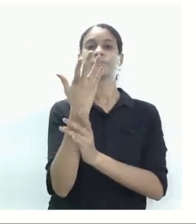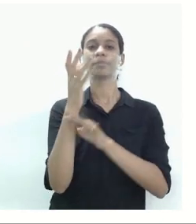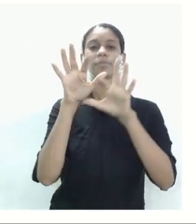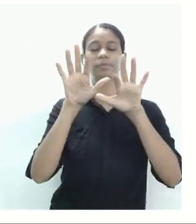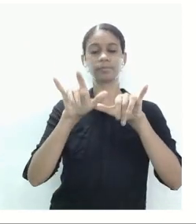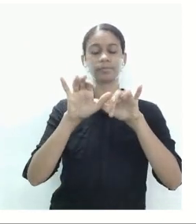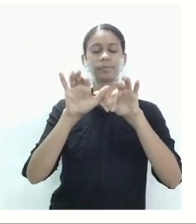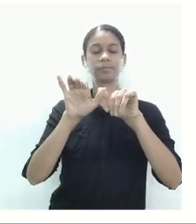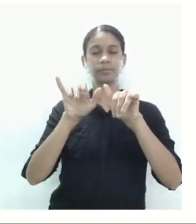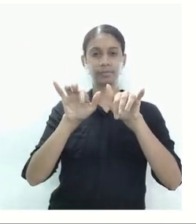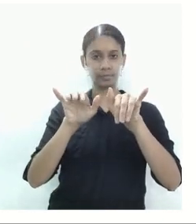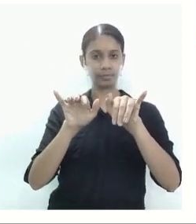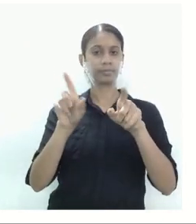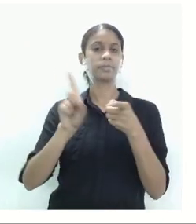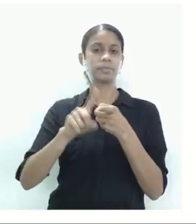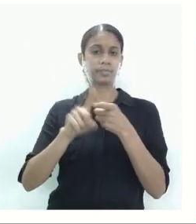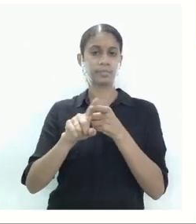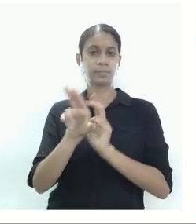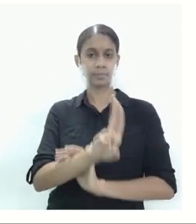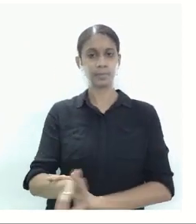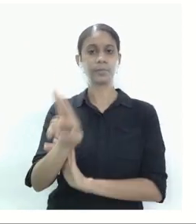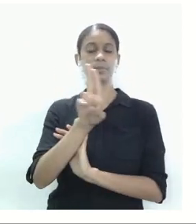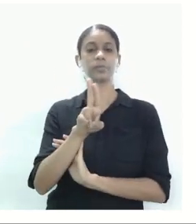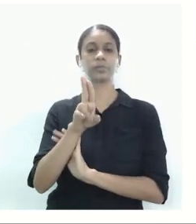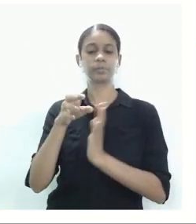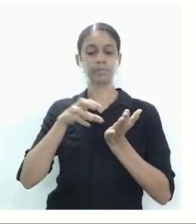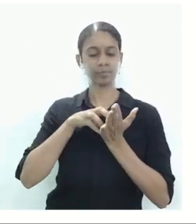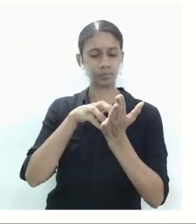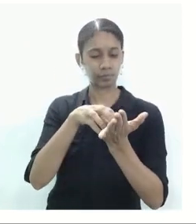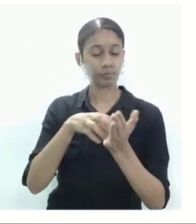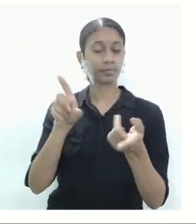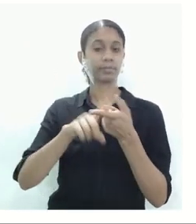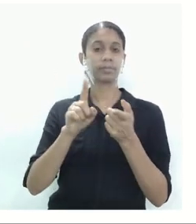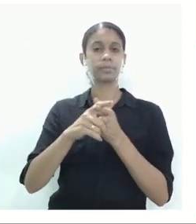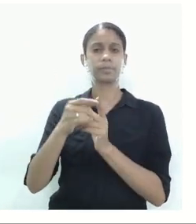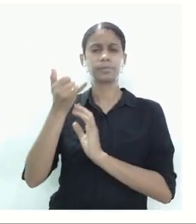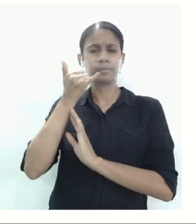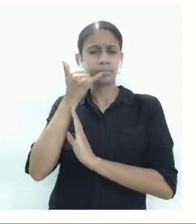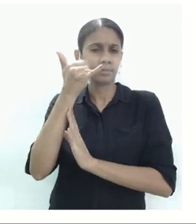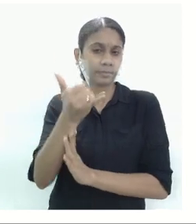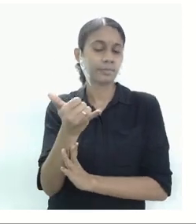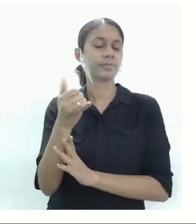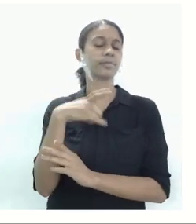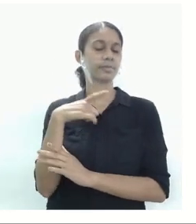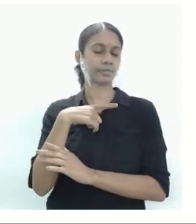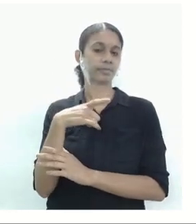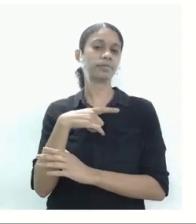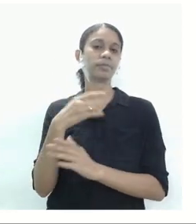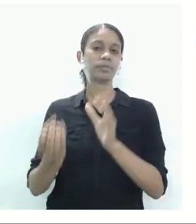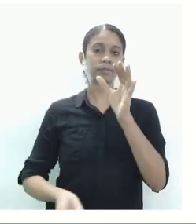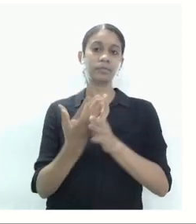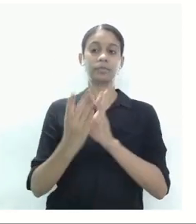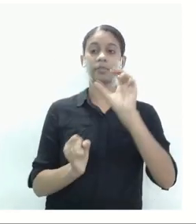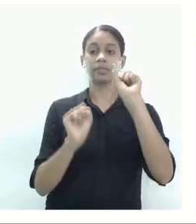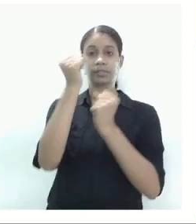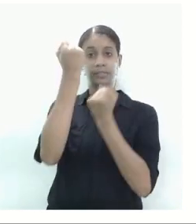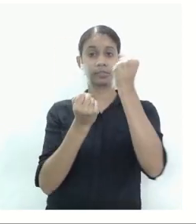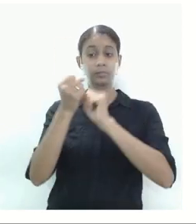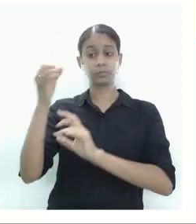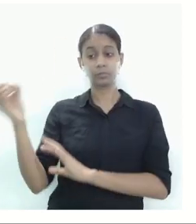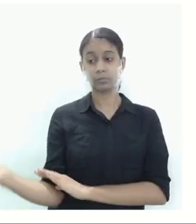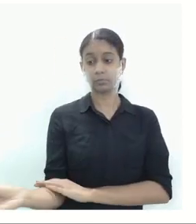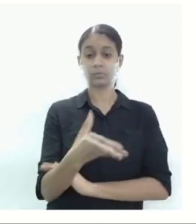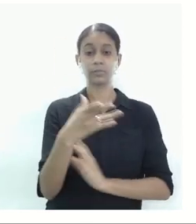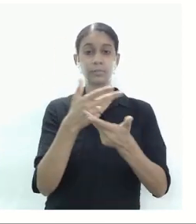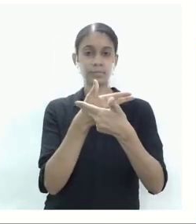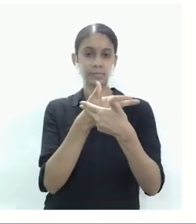transportes, das telecomunicações. E aí nós tivemos as indústrias nesse novo segmento industrial.